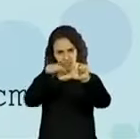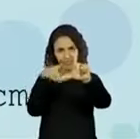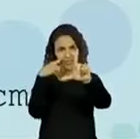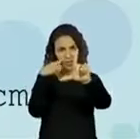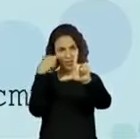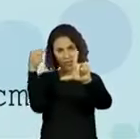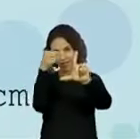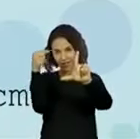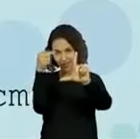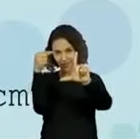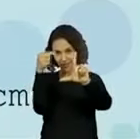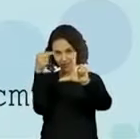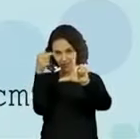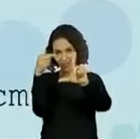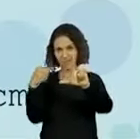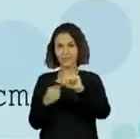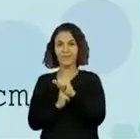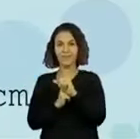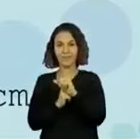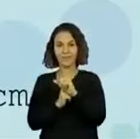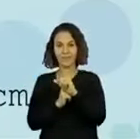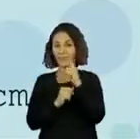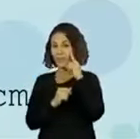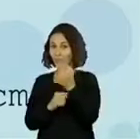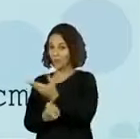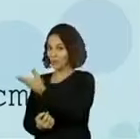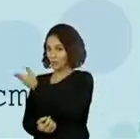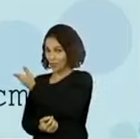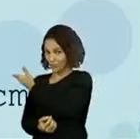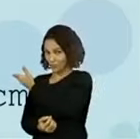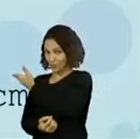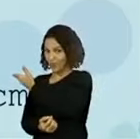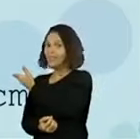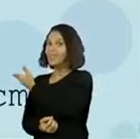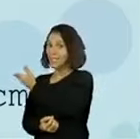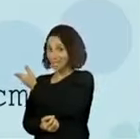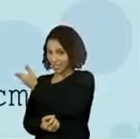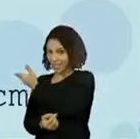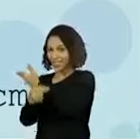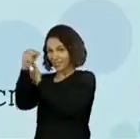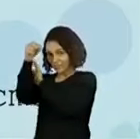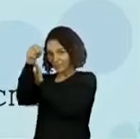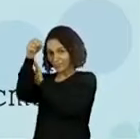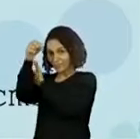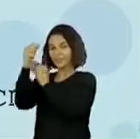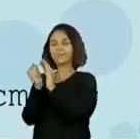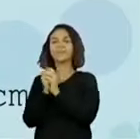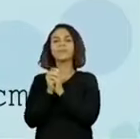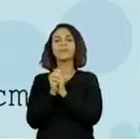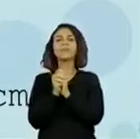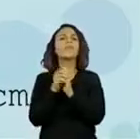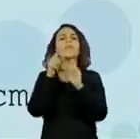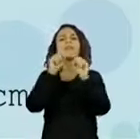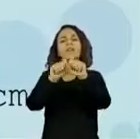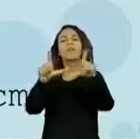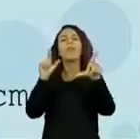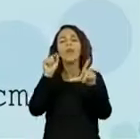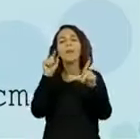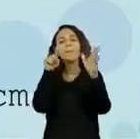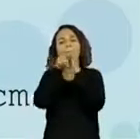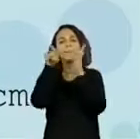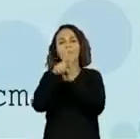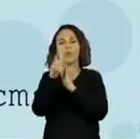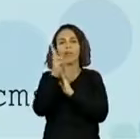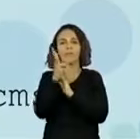vocês. É este aqui. Aponta para o QR Code. Já apontaram para o QR Code? Show. O que vai abrir estas perguntas?